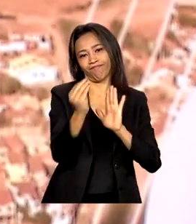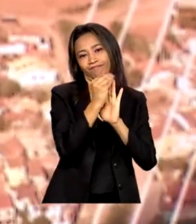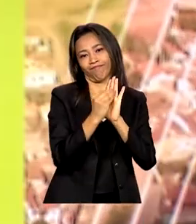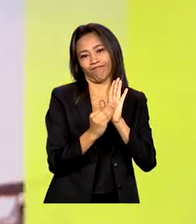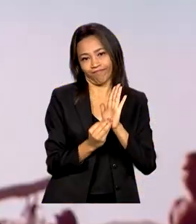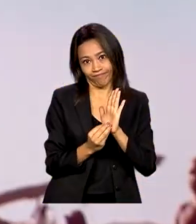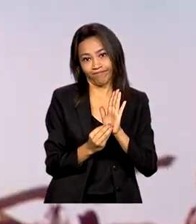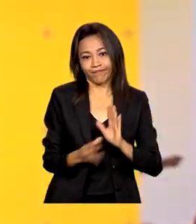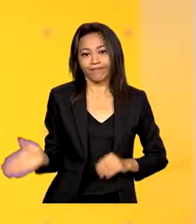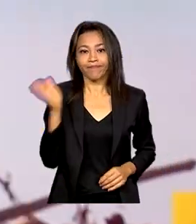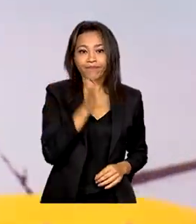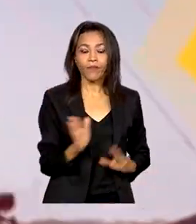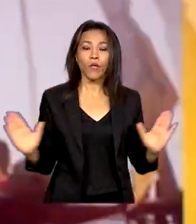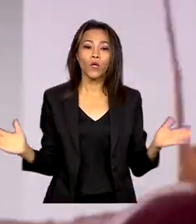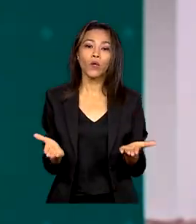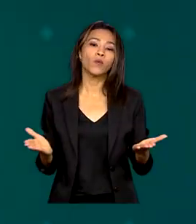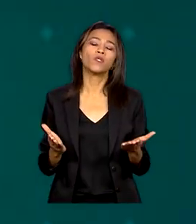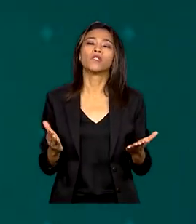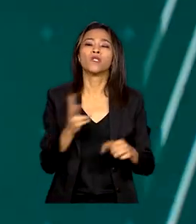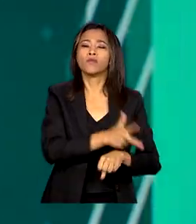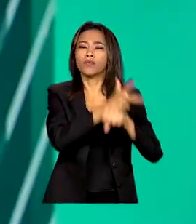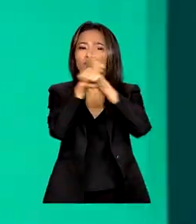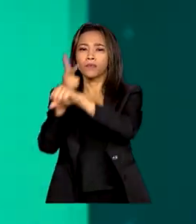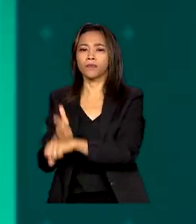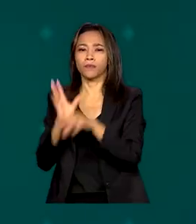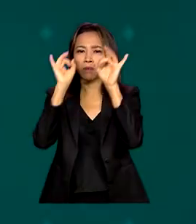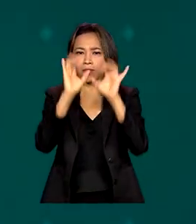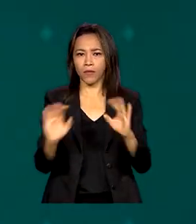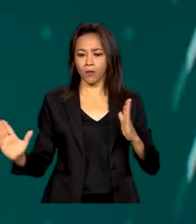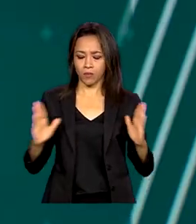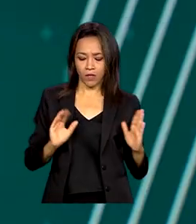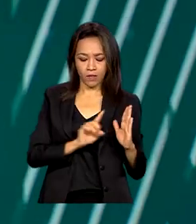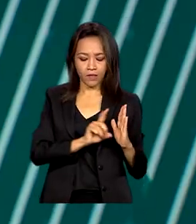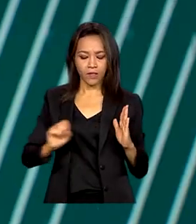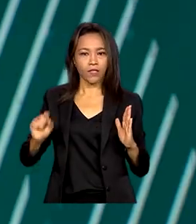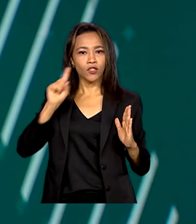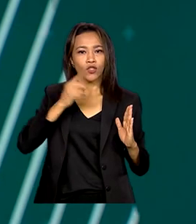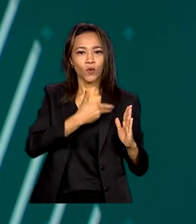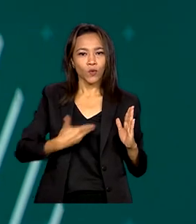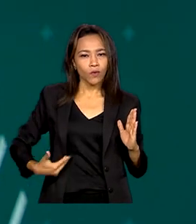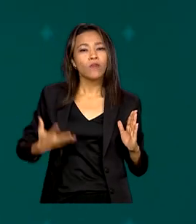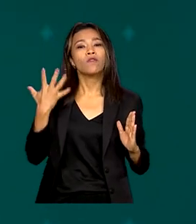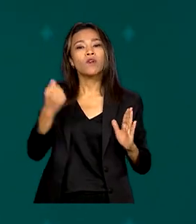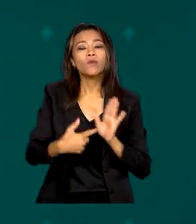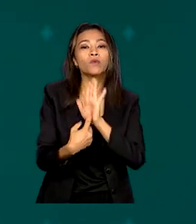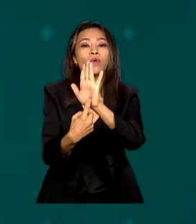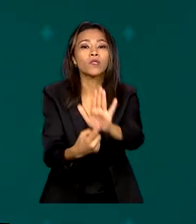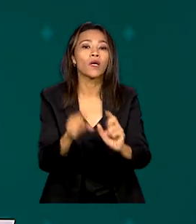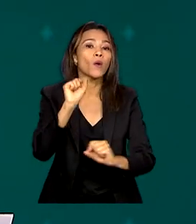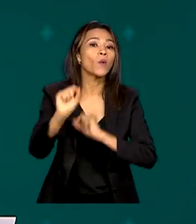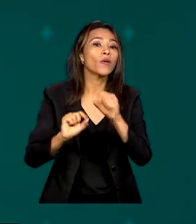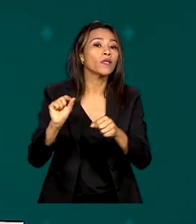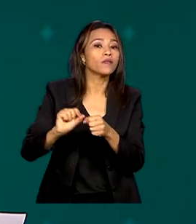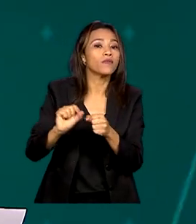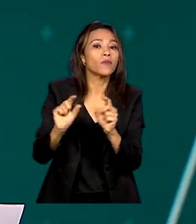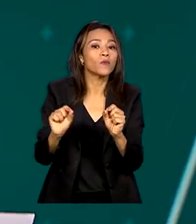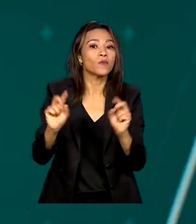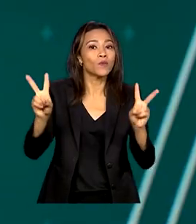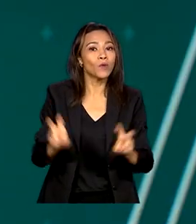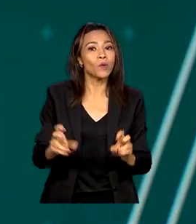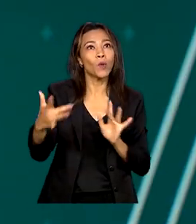hoje, na matéria especial sobre os primeiros 100 dias de governo, vamos mostrar o que está sendo feito para ampliar as relações